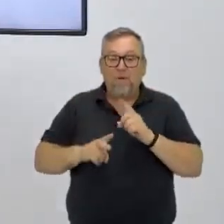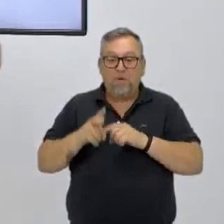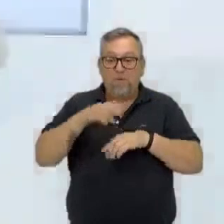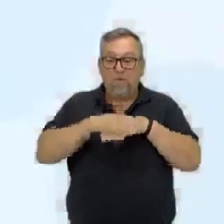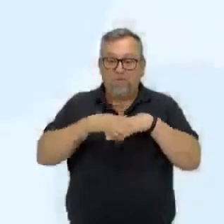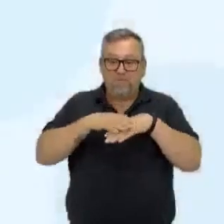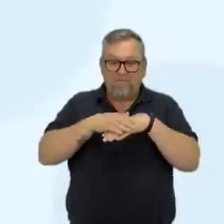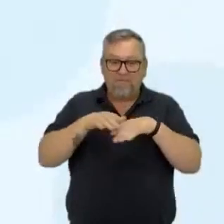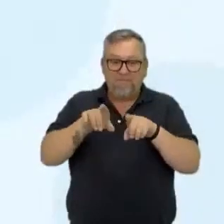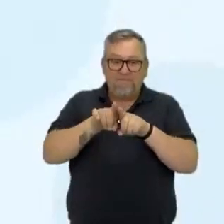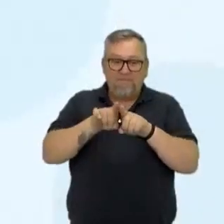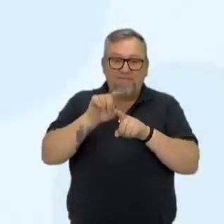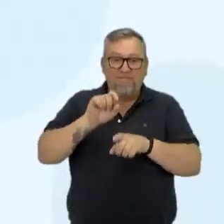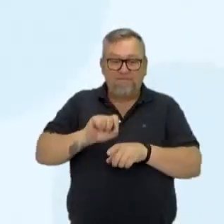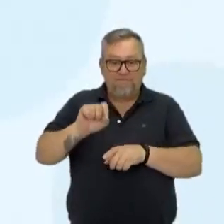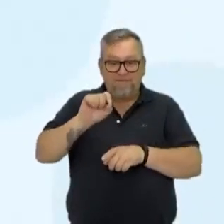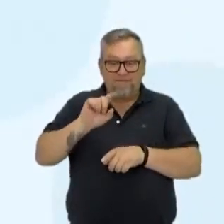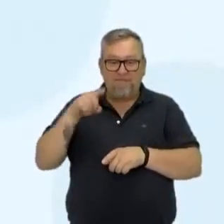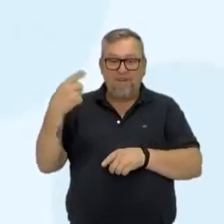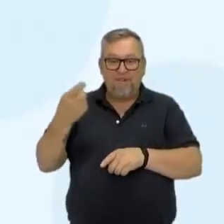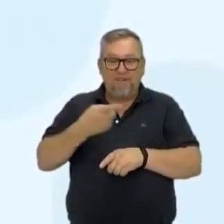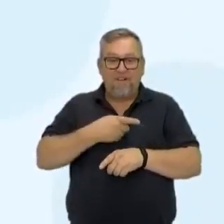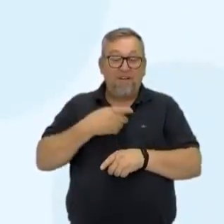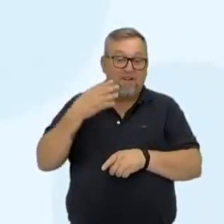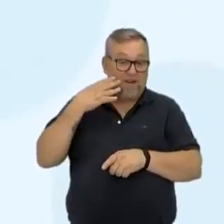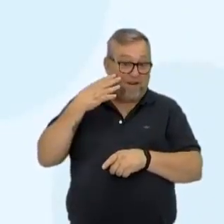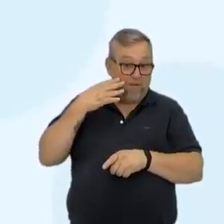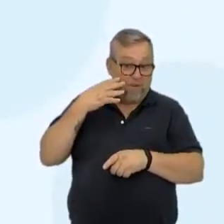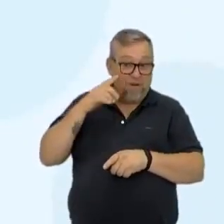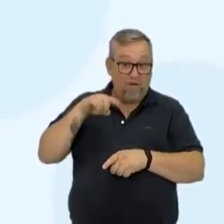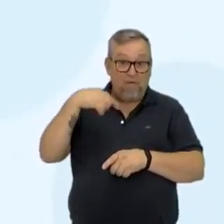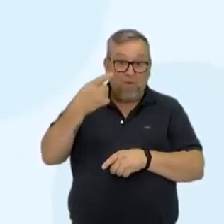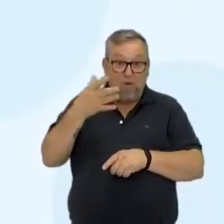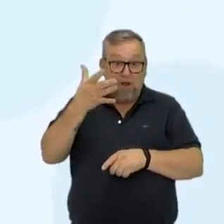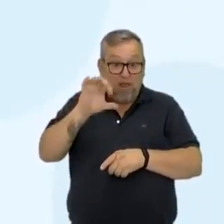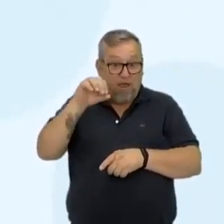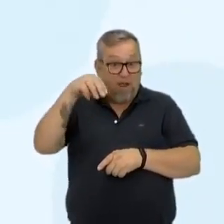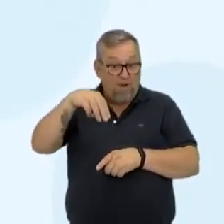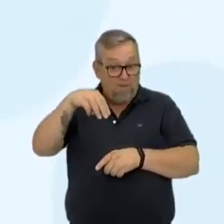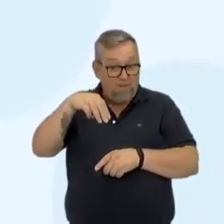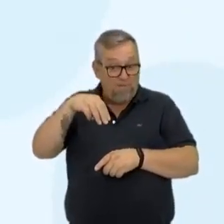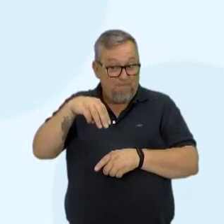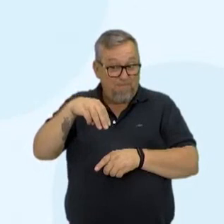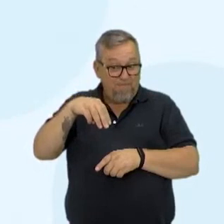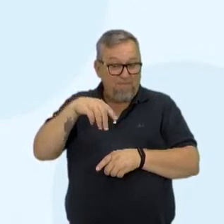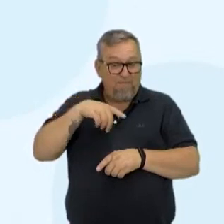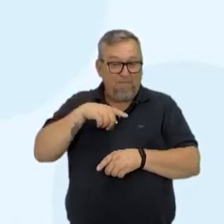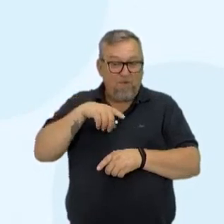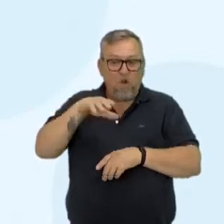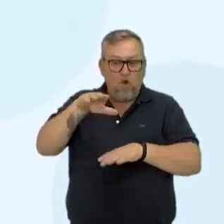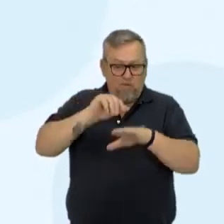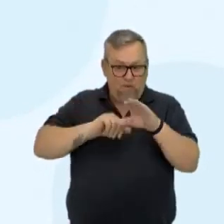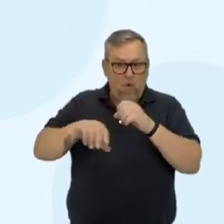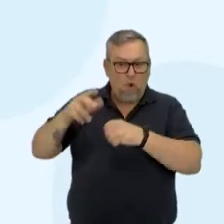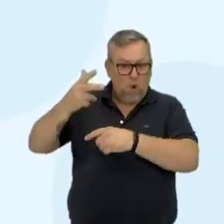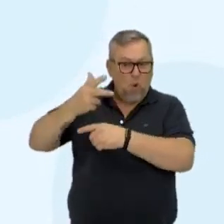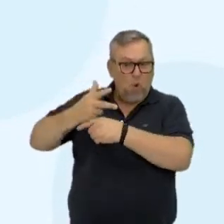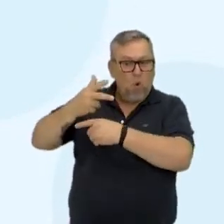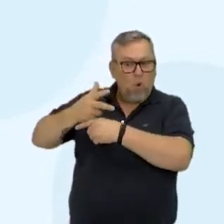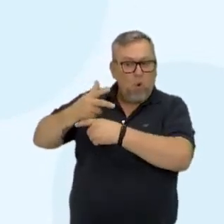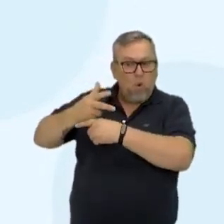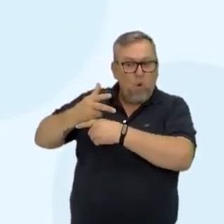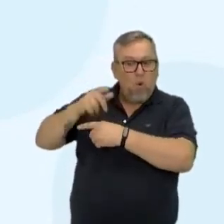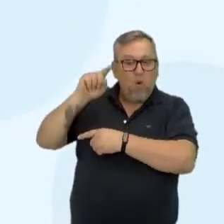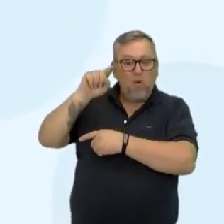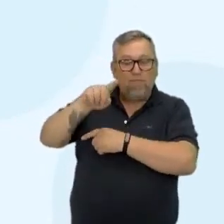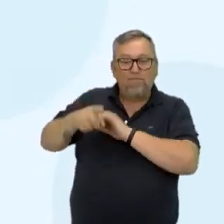conversinha aqui com a gente nesses próximos 10 minutos, eu vou te chamar aqui para